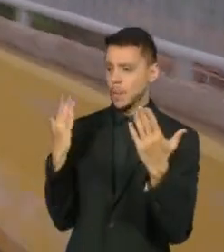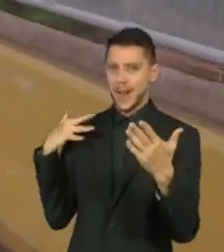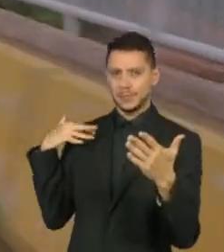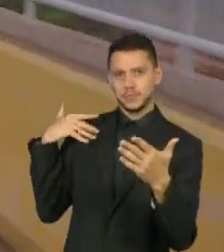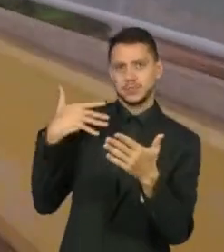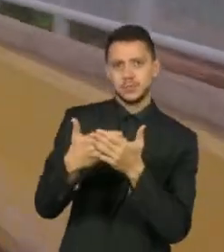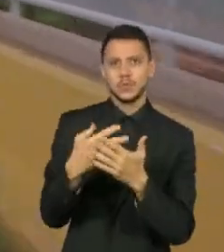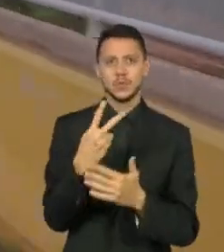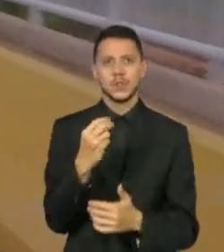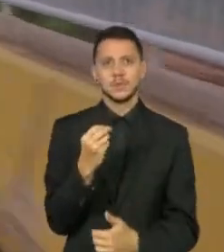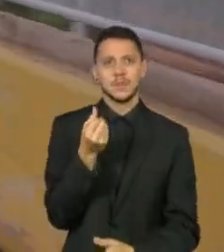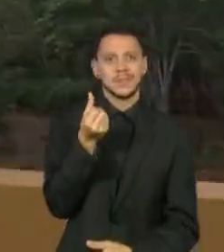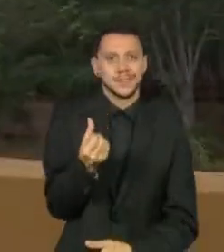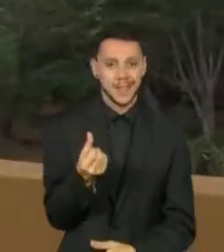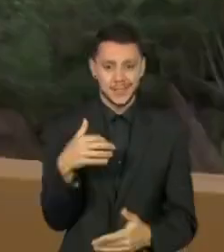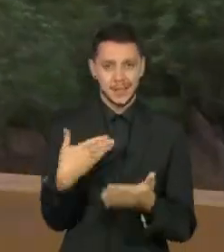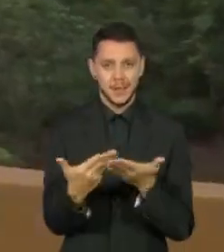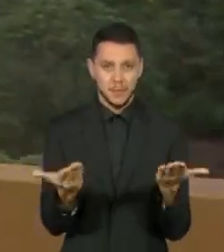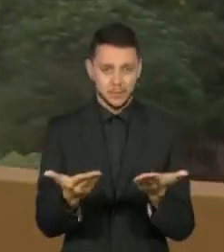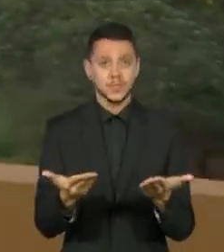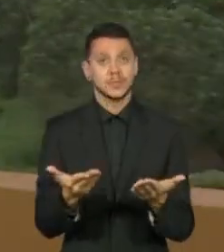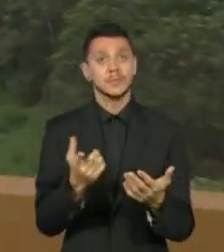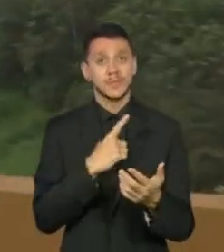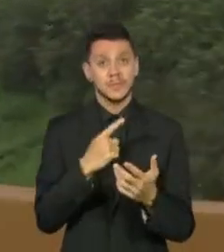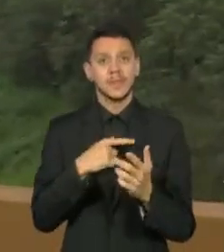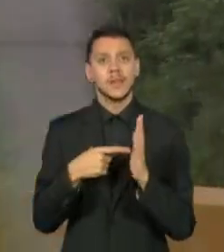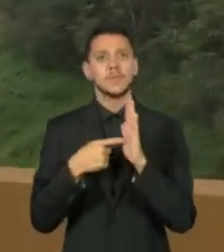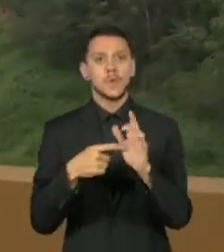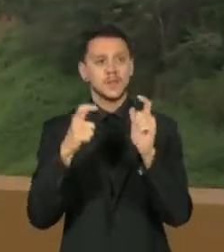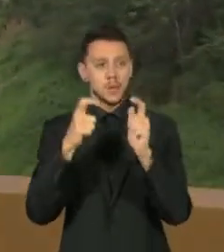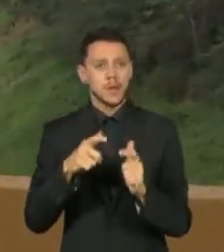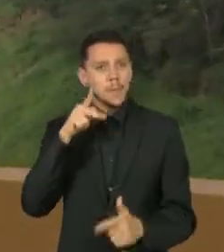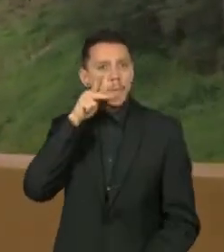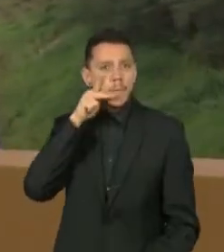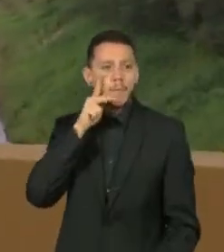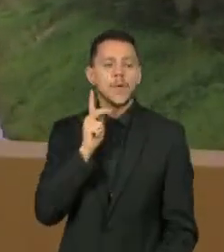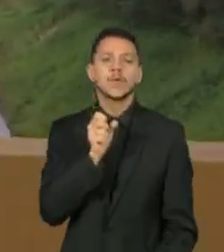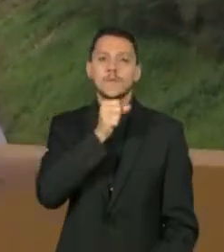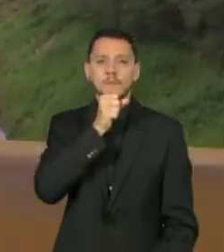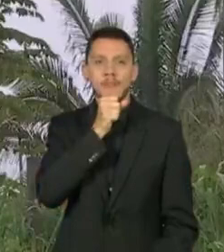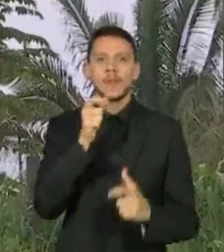novo arco do desmatamento, saímos de Porto Velho, em Rondônia.